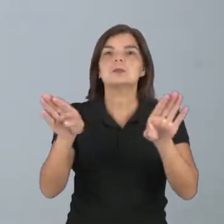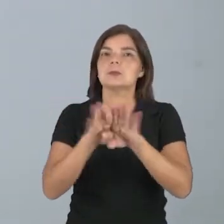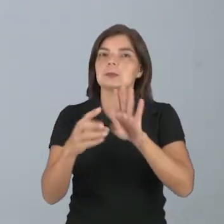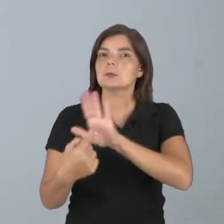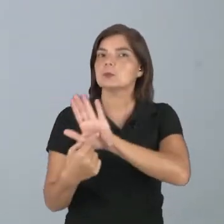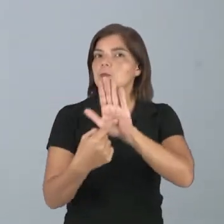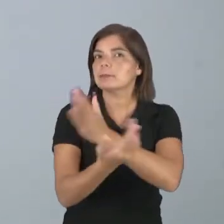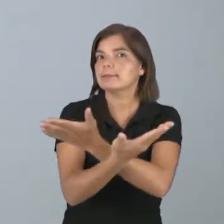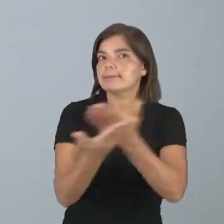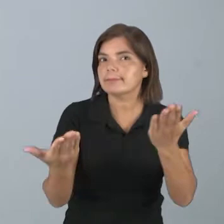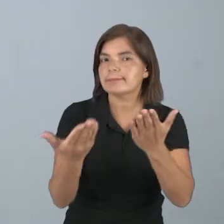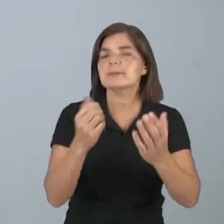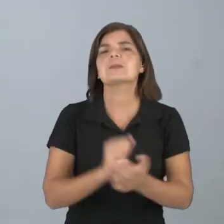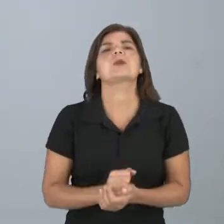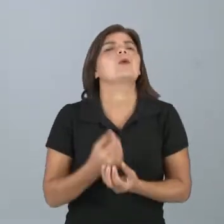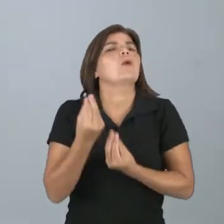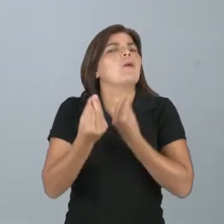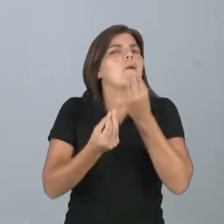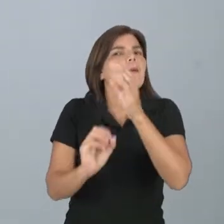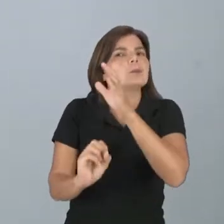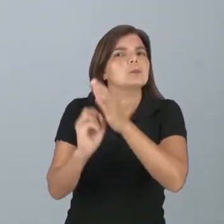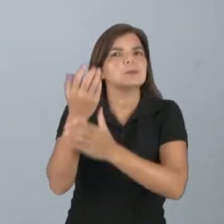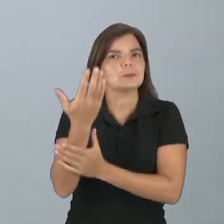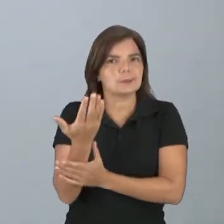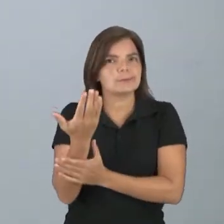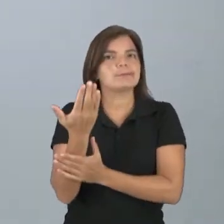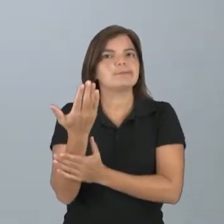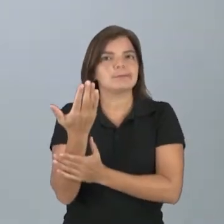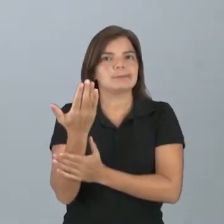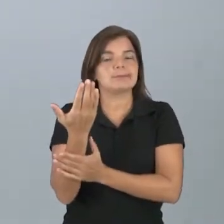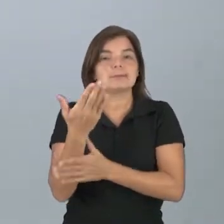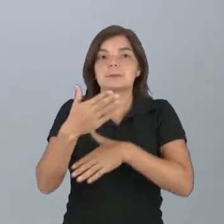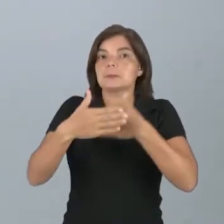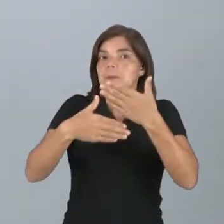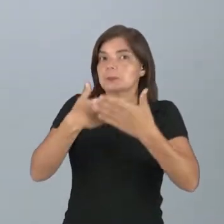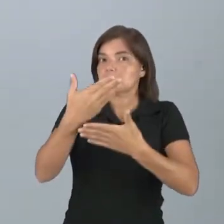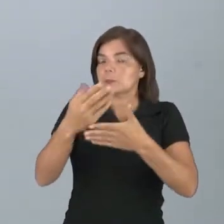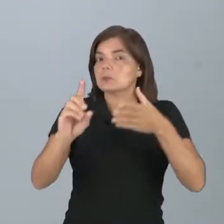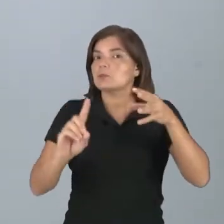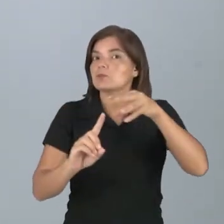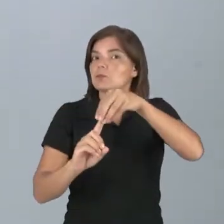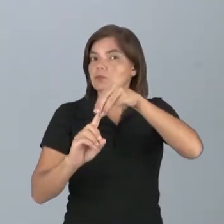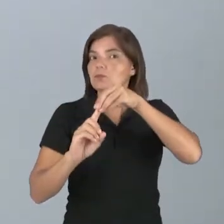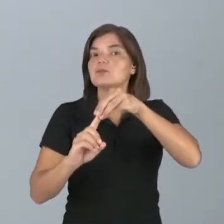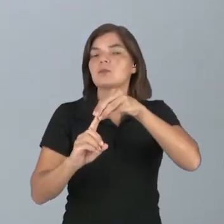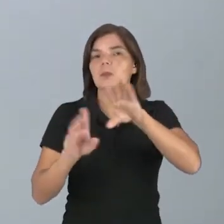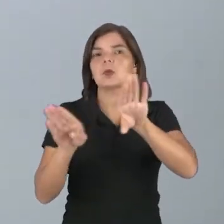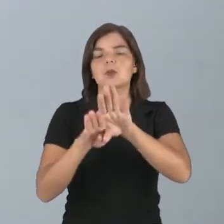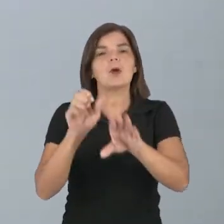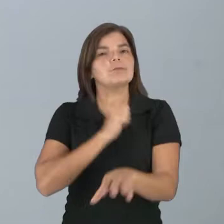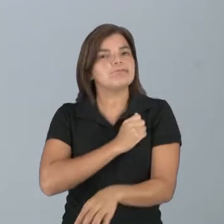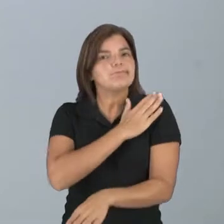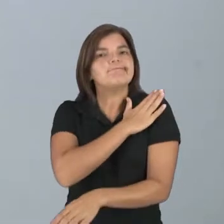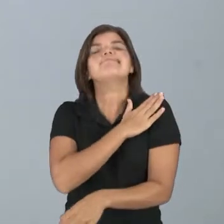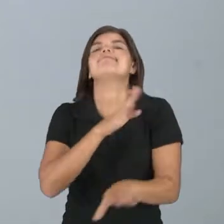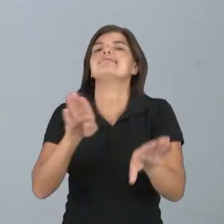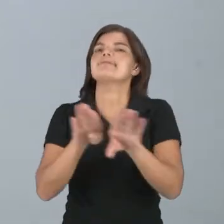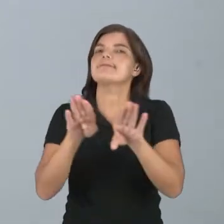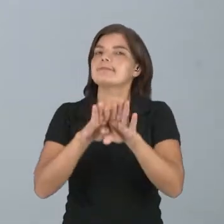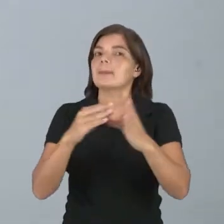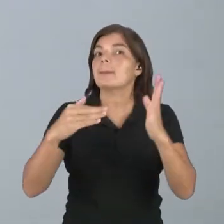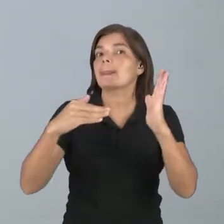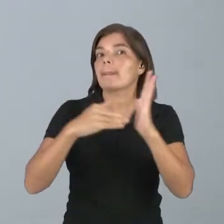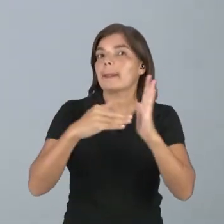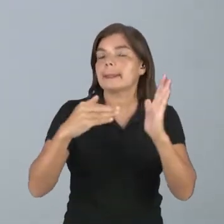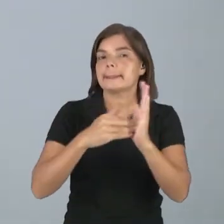mostrar para vocês como é que elas surgiram a partir de uma finalidade militar até chegar às mãos